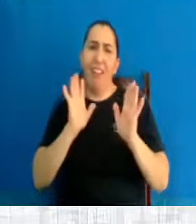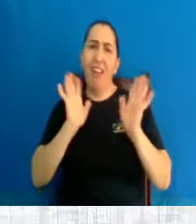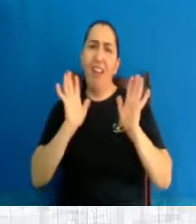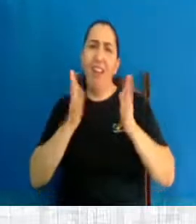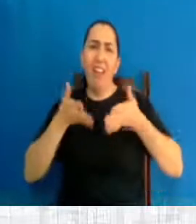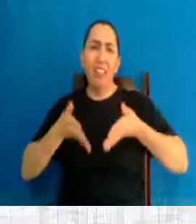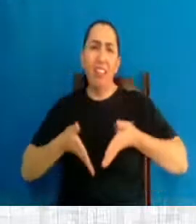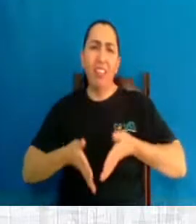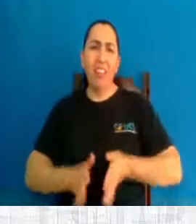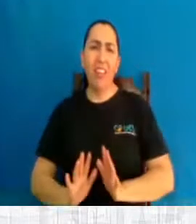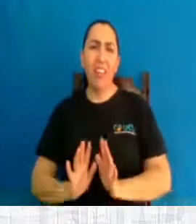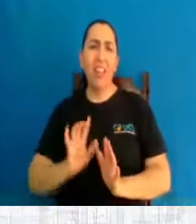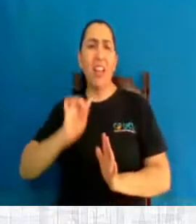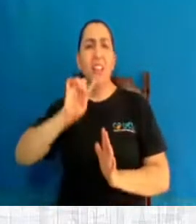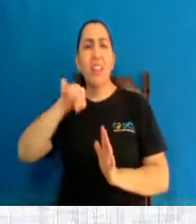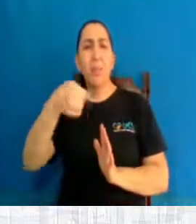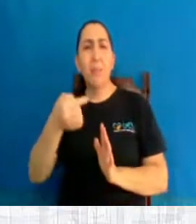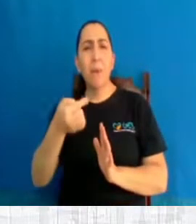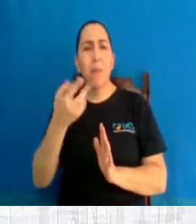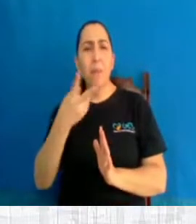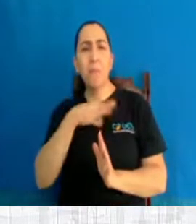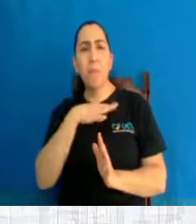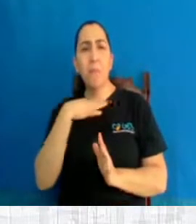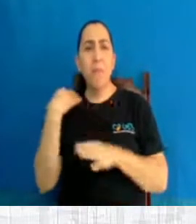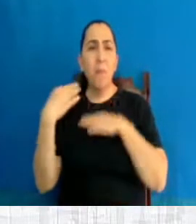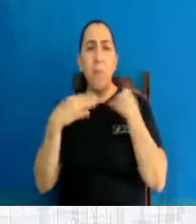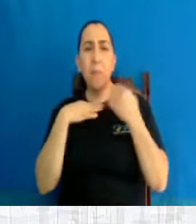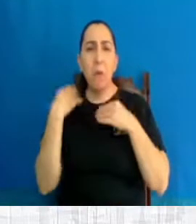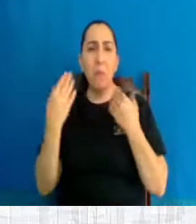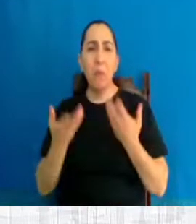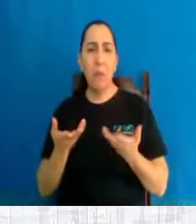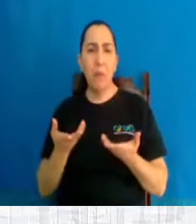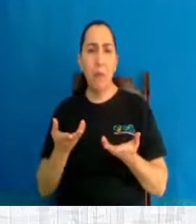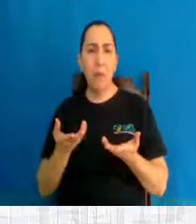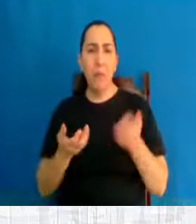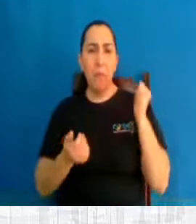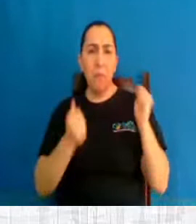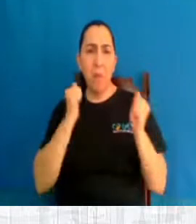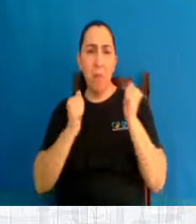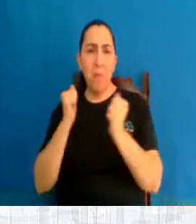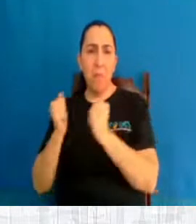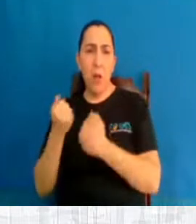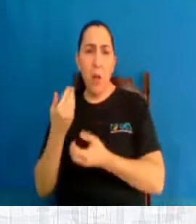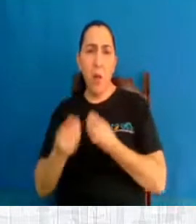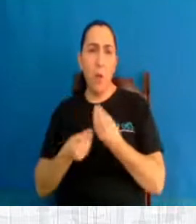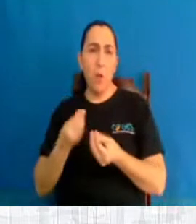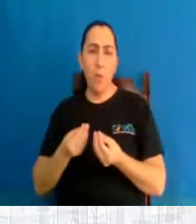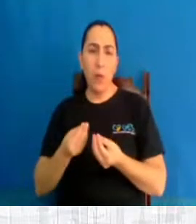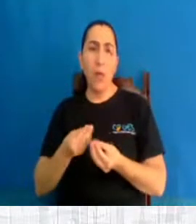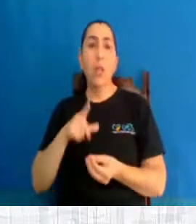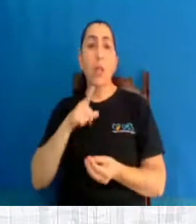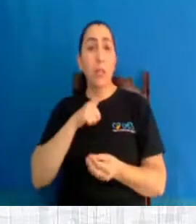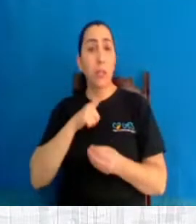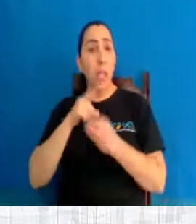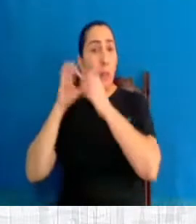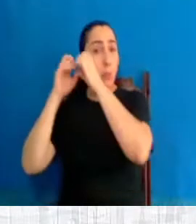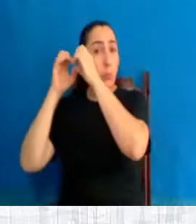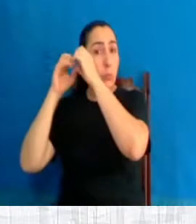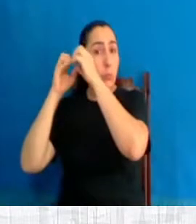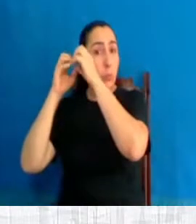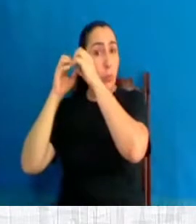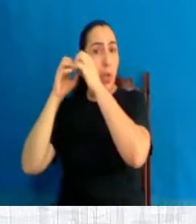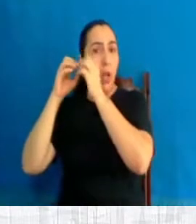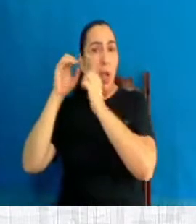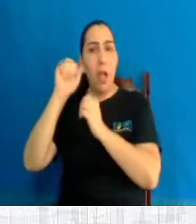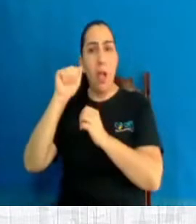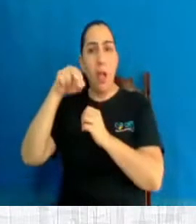depois. A frustração já aconteceu. Matar as crianças, chamadas equivocadamente de anencepla, porque não existe anencepla, porque senão nem respiraria, nem